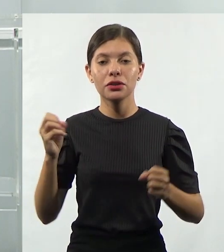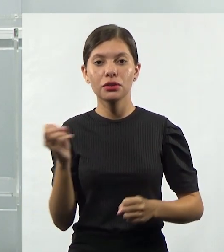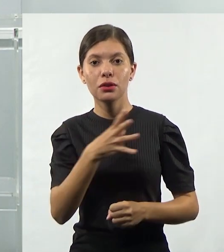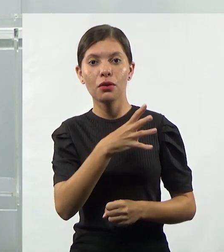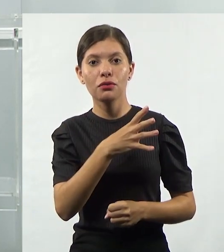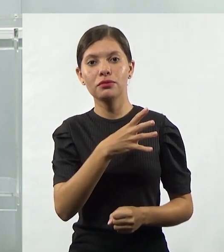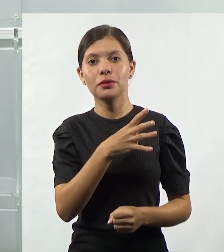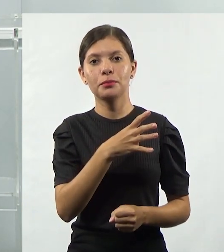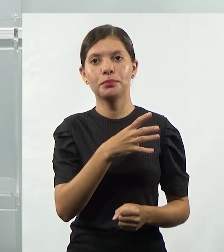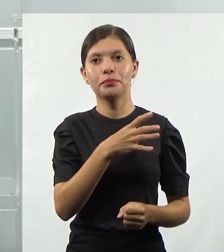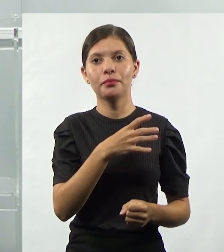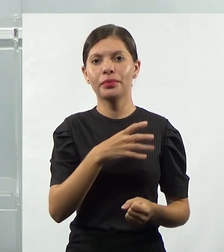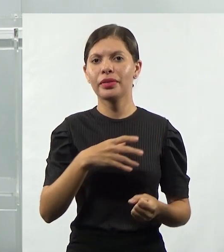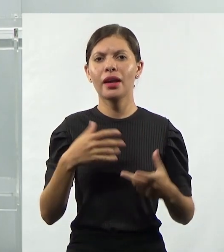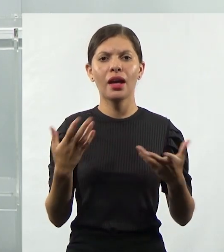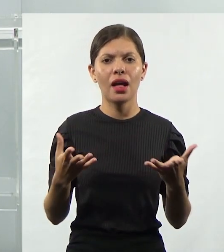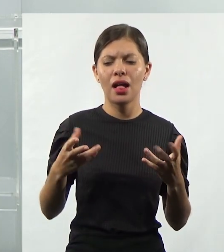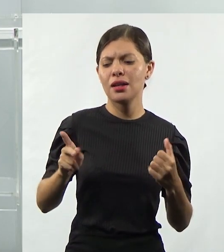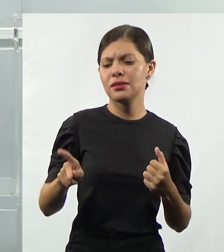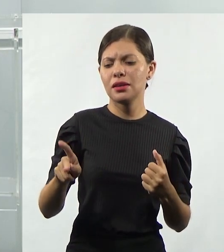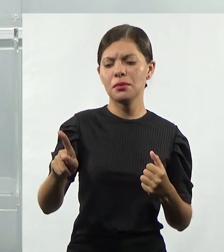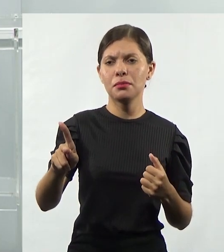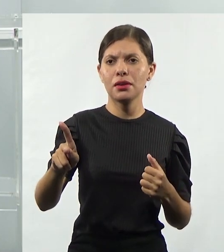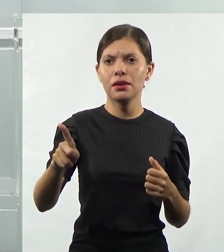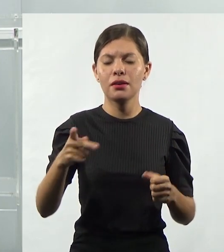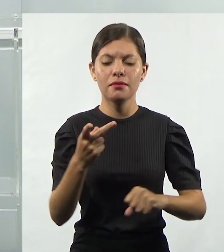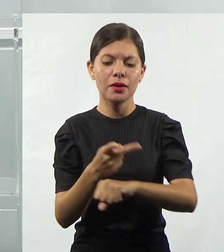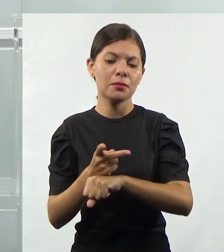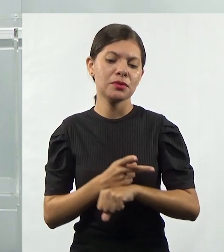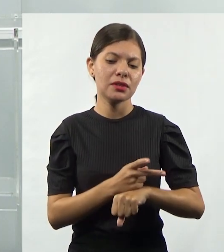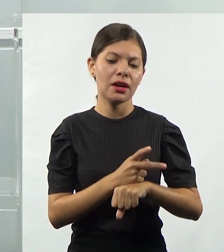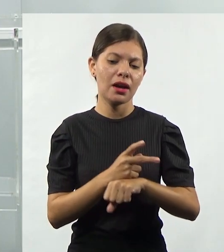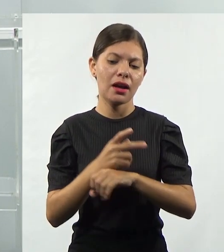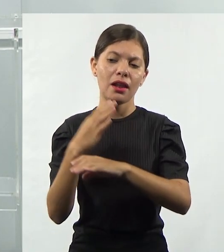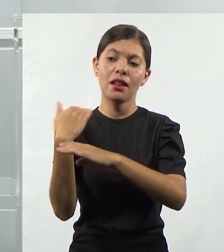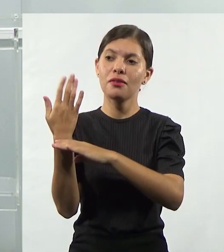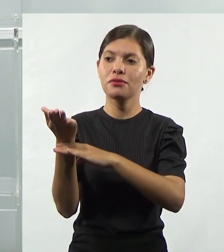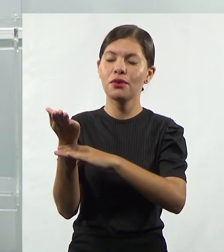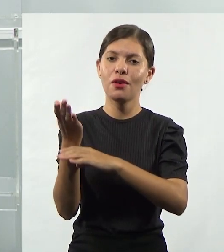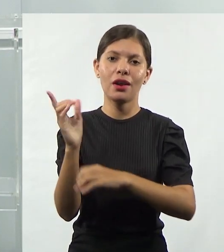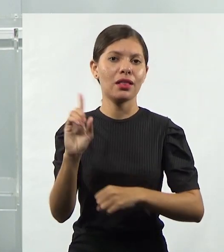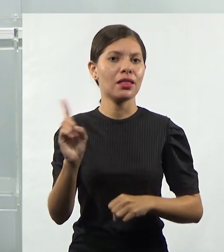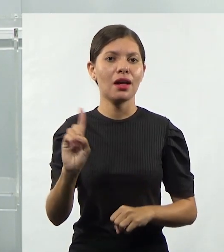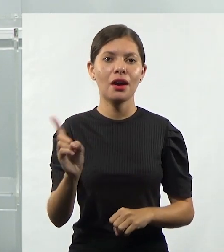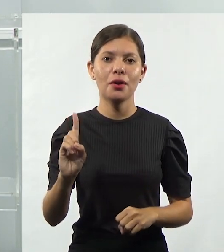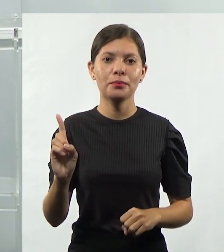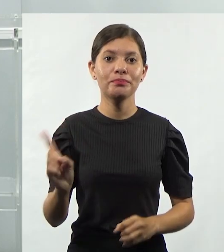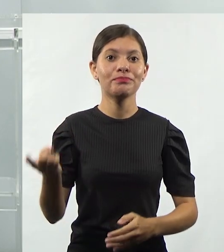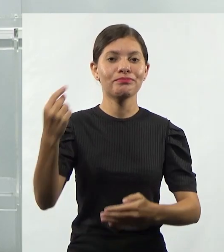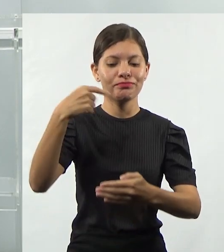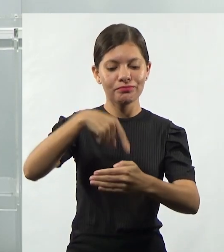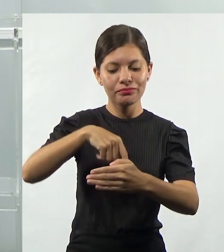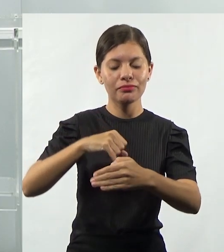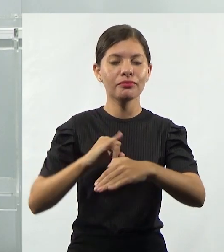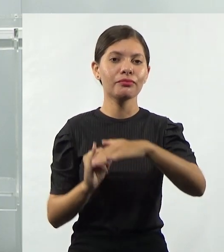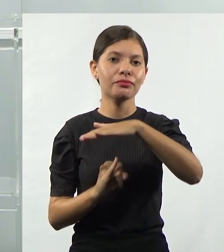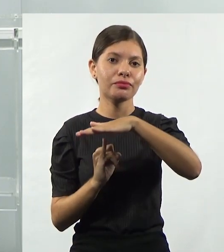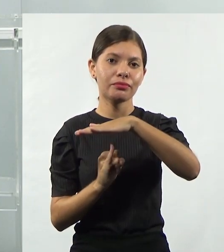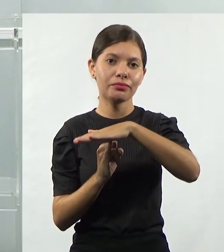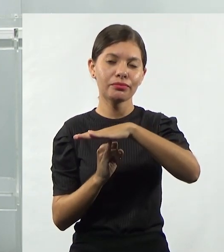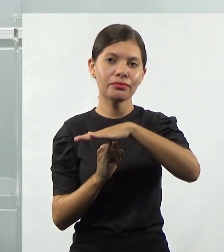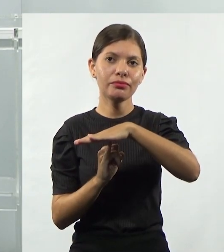desenvolvida. Não quer dizer que a gente sempre vai buscar fora, não. Às vezes, dentro da própria instituição, pode haver recrutamentos